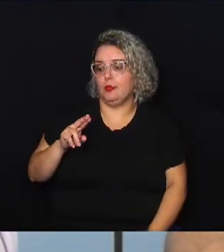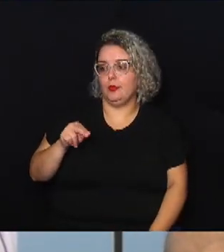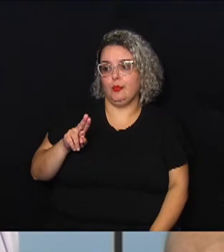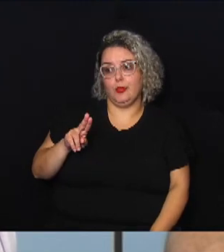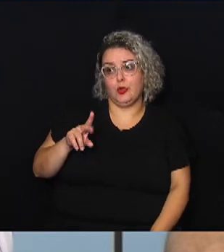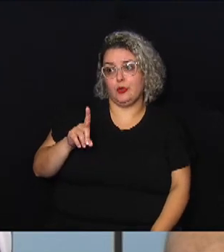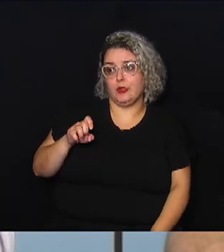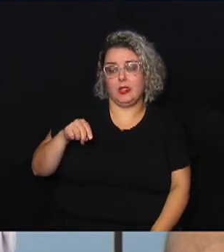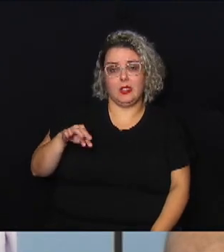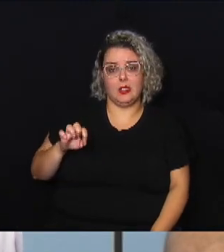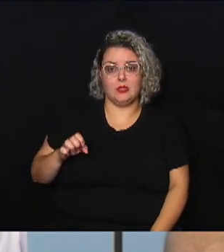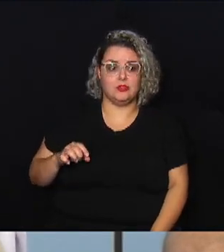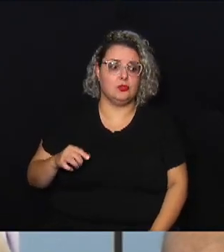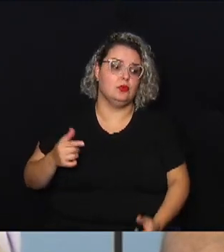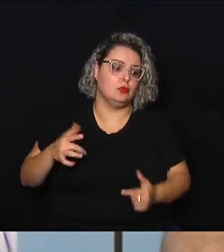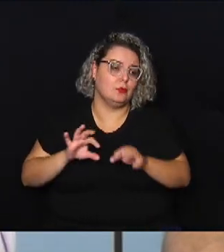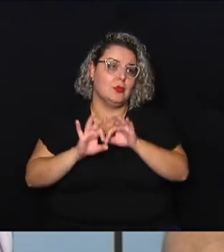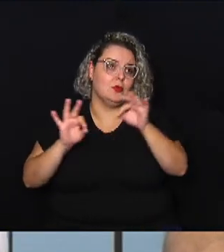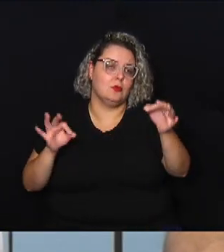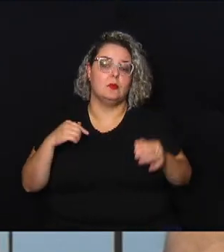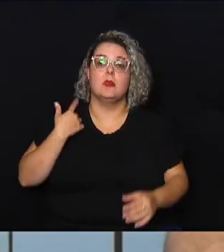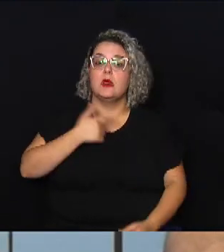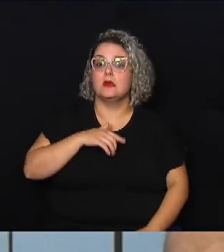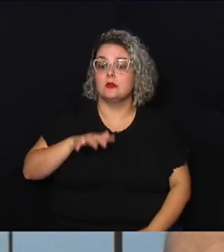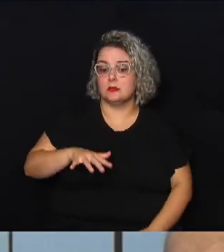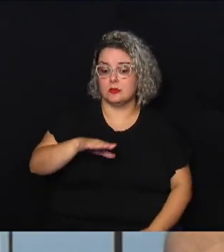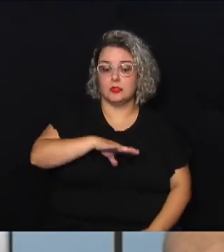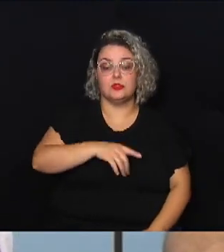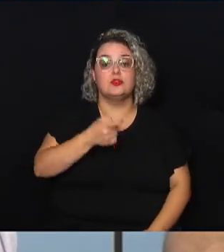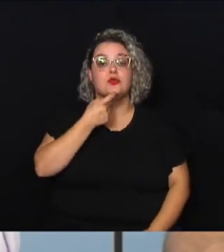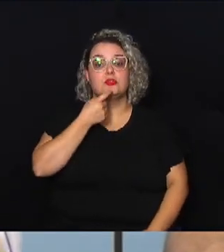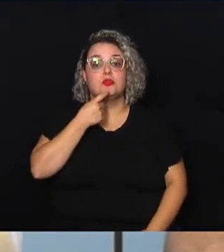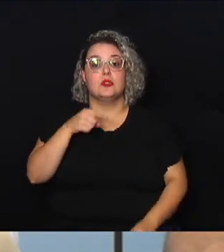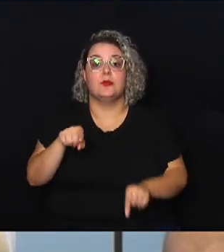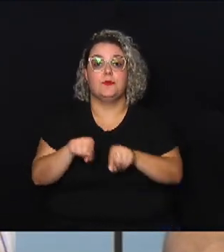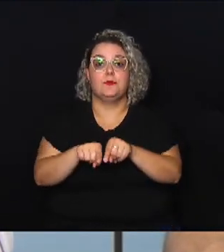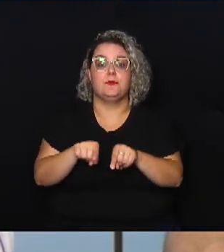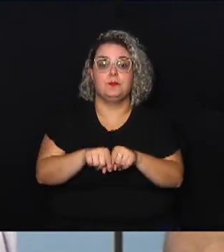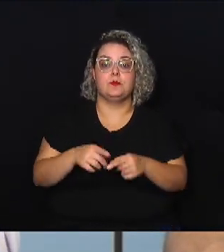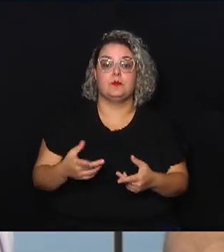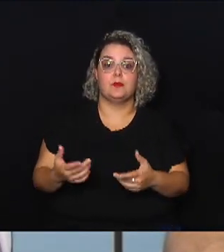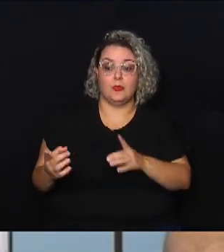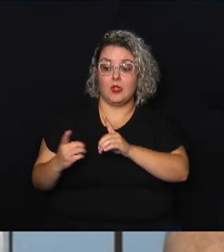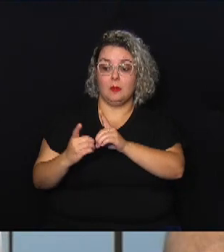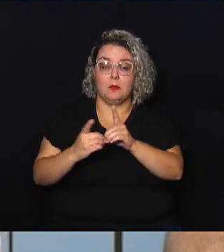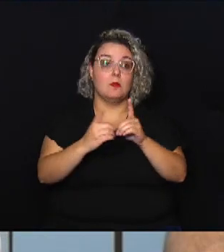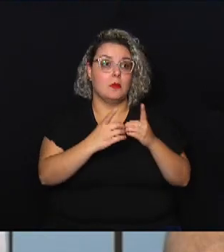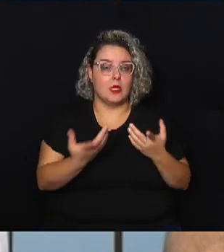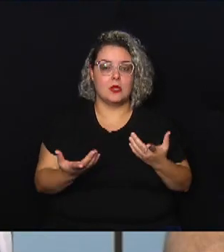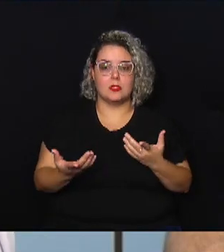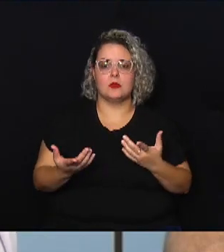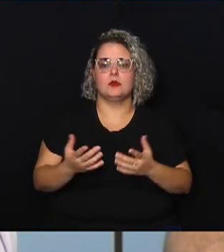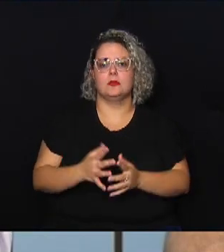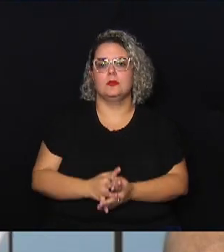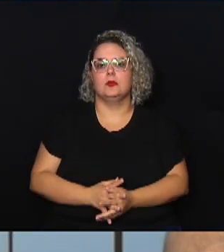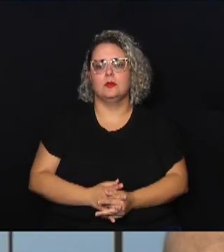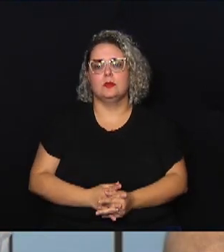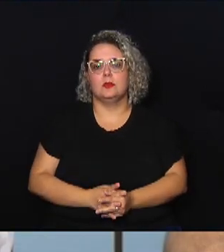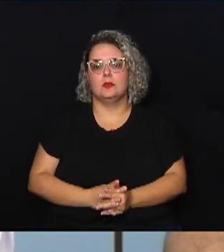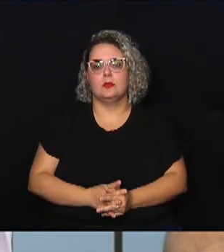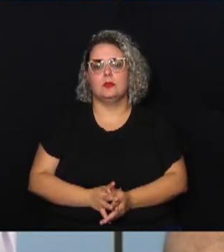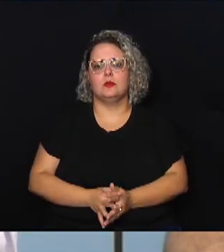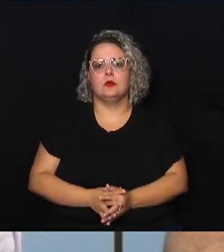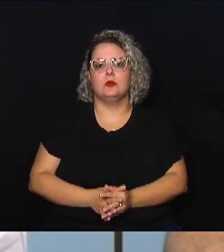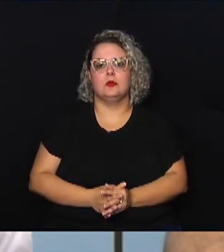algum local mais longe mas a nossa região de Campinas também a região que a gente está próximo de certa maneira a região